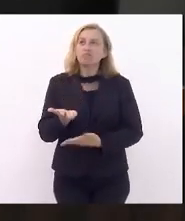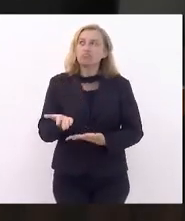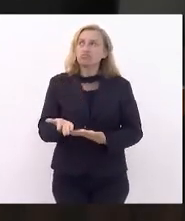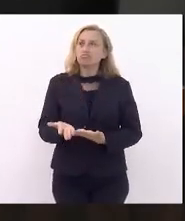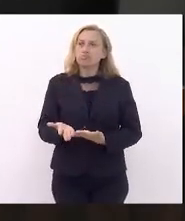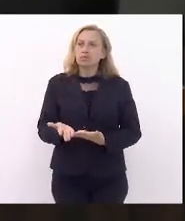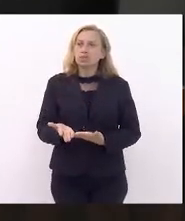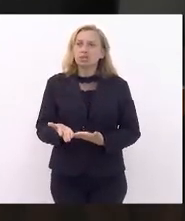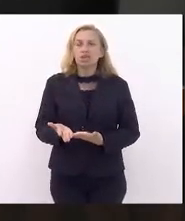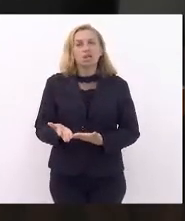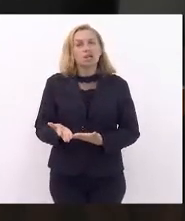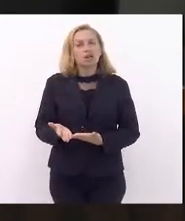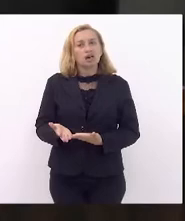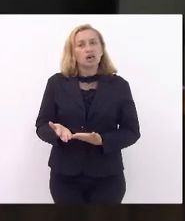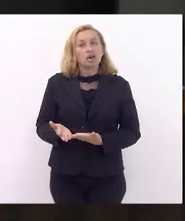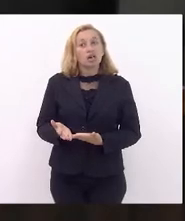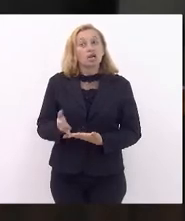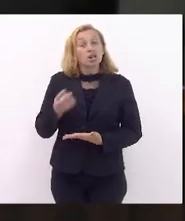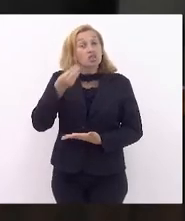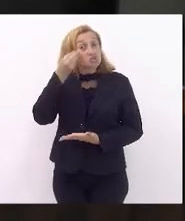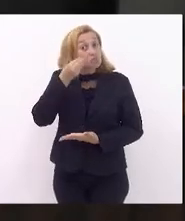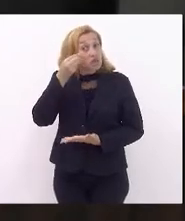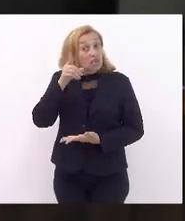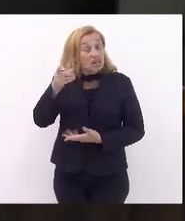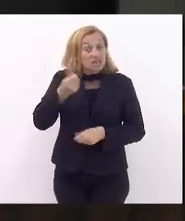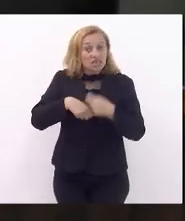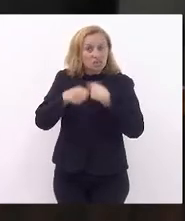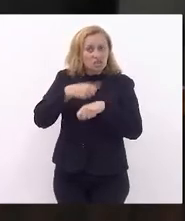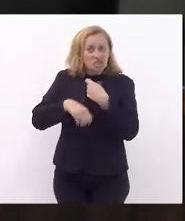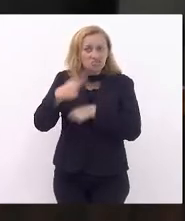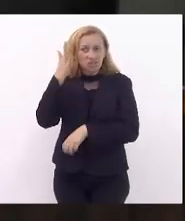não me consta que ele tenha nenhuma experiência administrativa